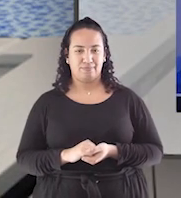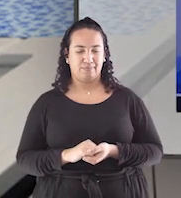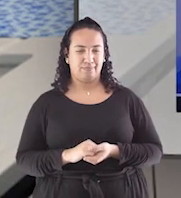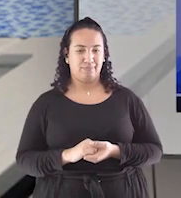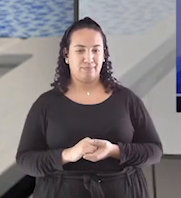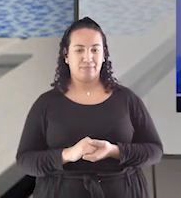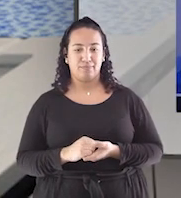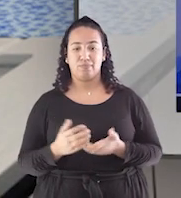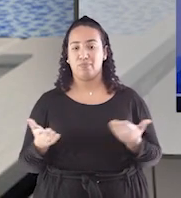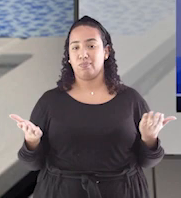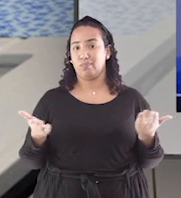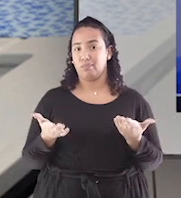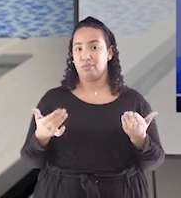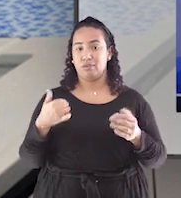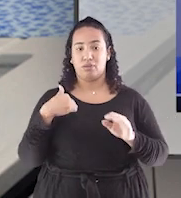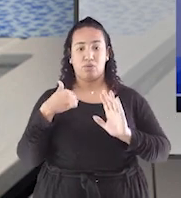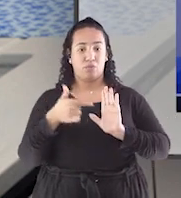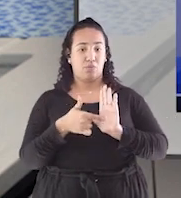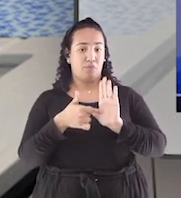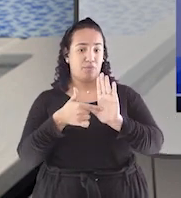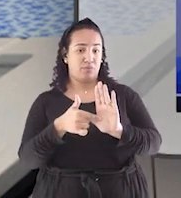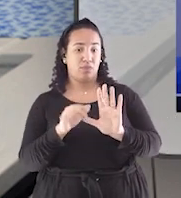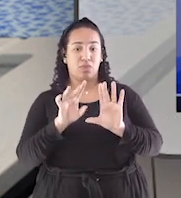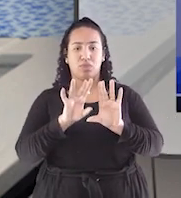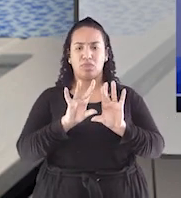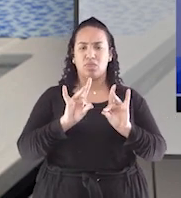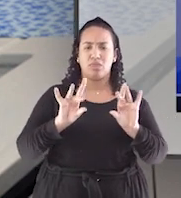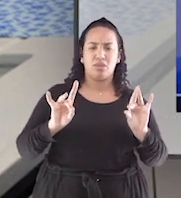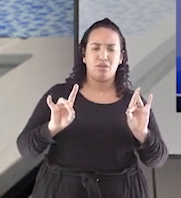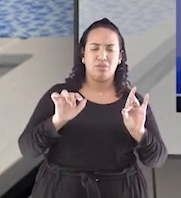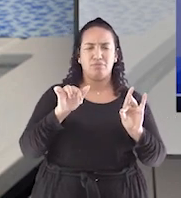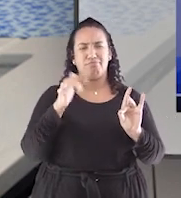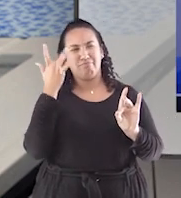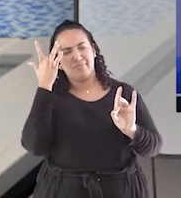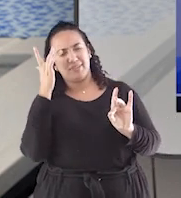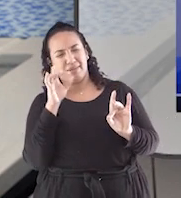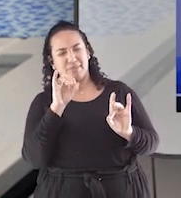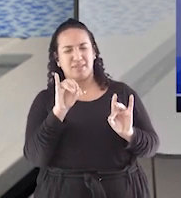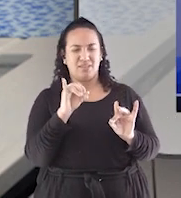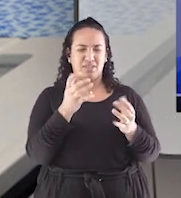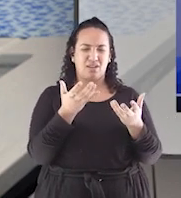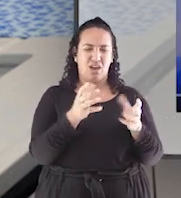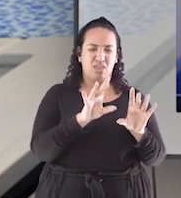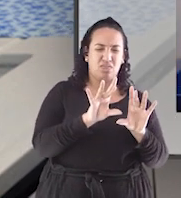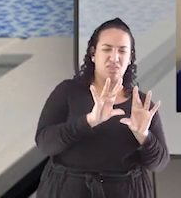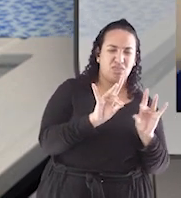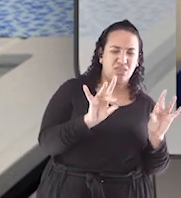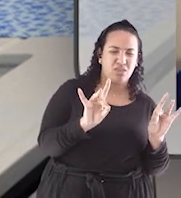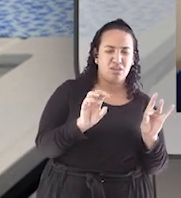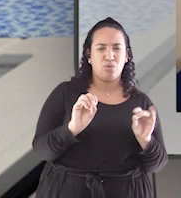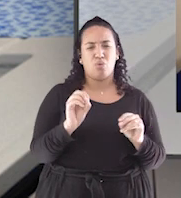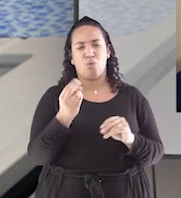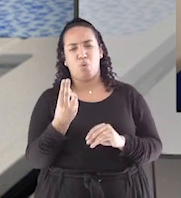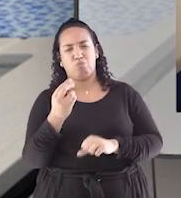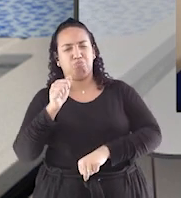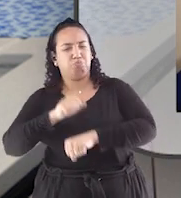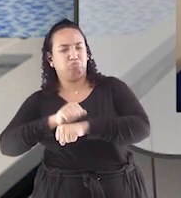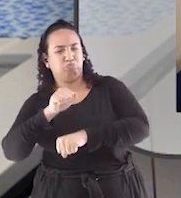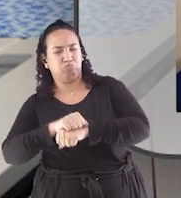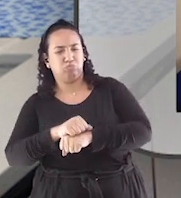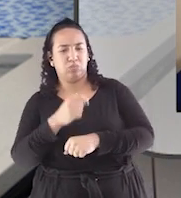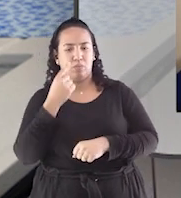Hoje, eu vou mostrar um líquido muito louco, que não decidiu ainda se ele quer ser líquido ou quer ser sólido.